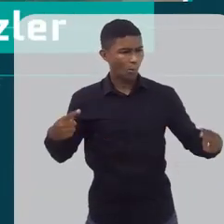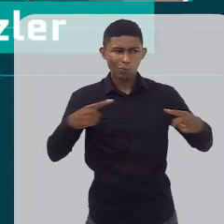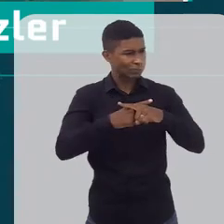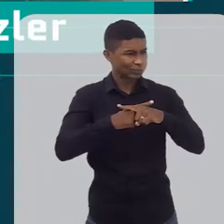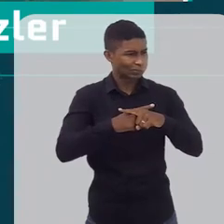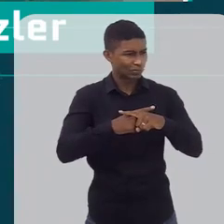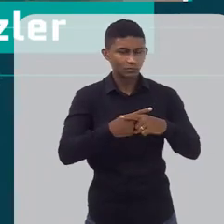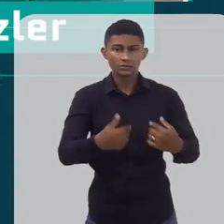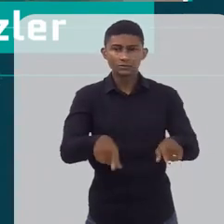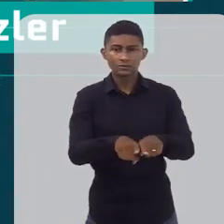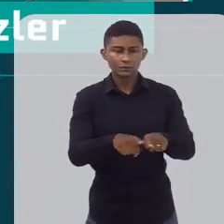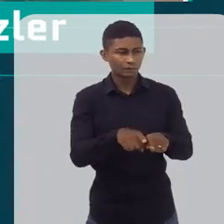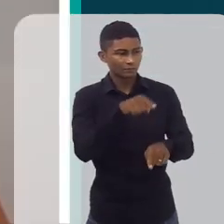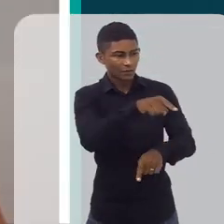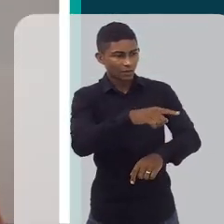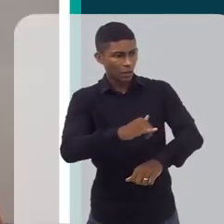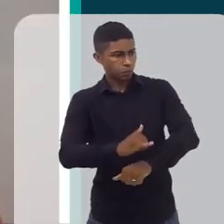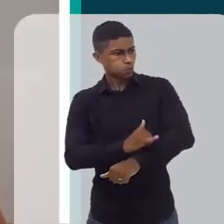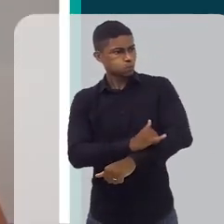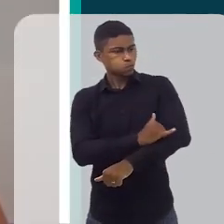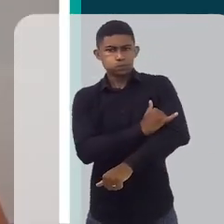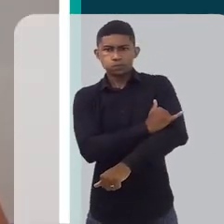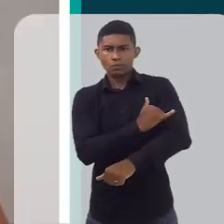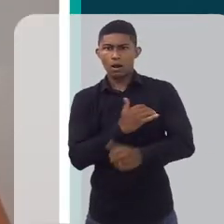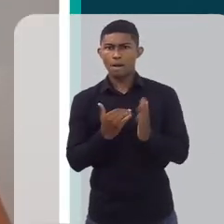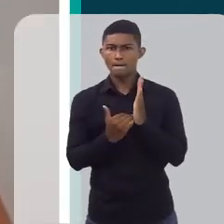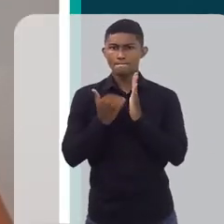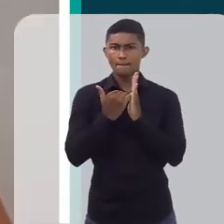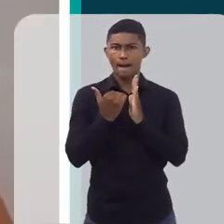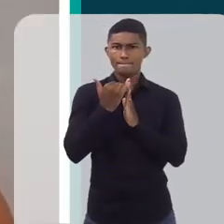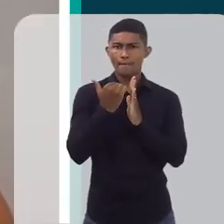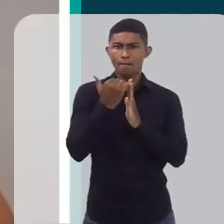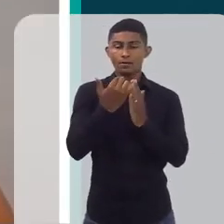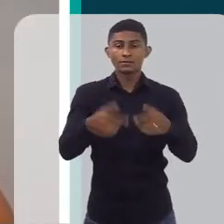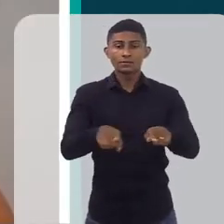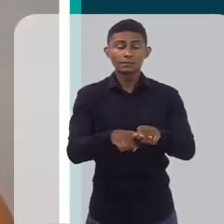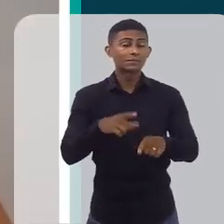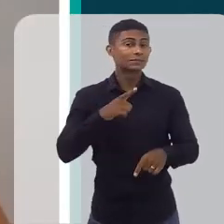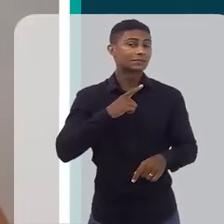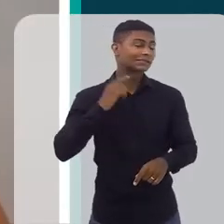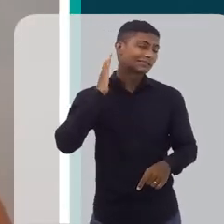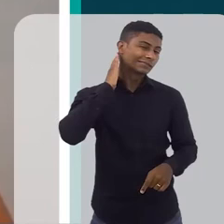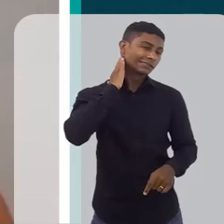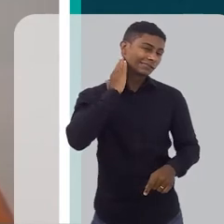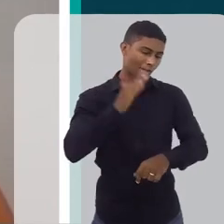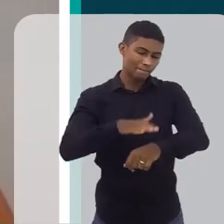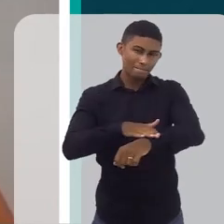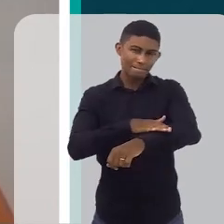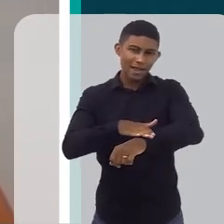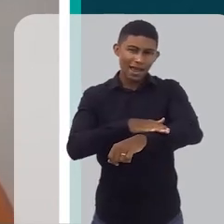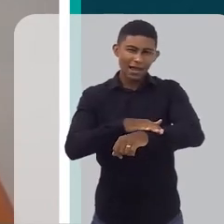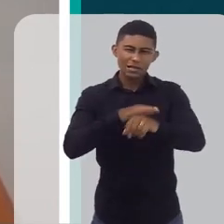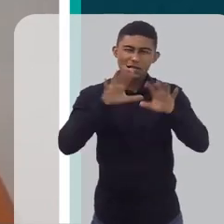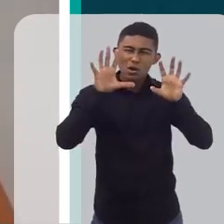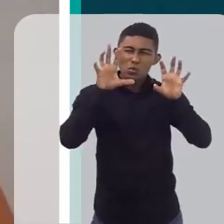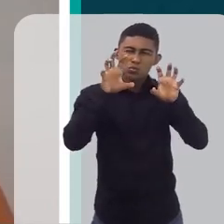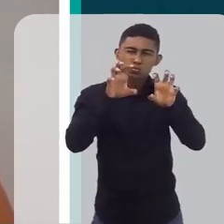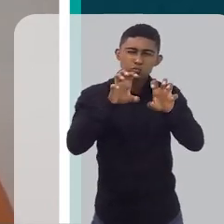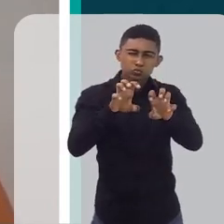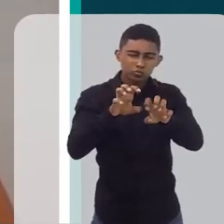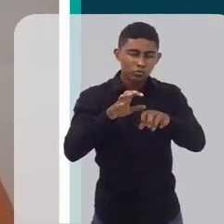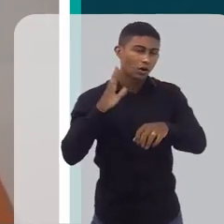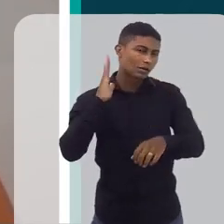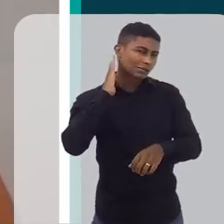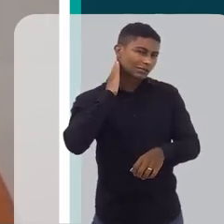obesa. Tem umas marcas, uns sinais clínicos, que é aquela manchinha escura do pescoço, isso já